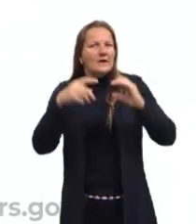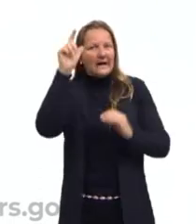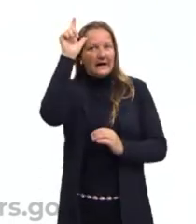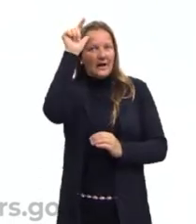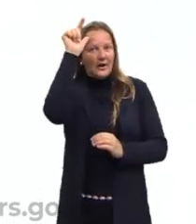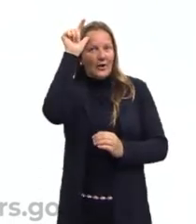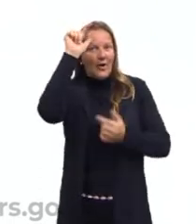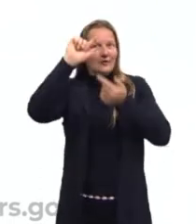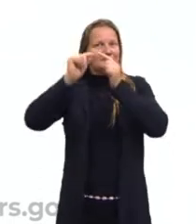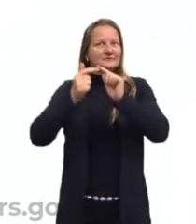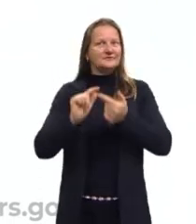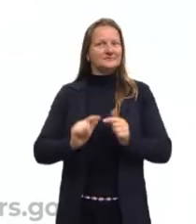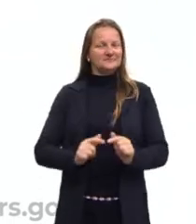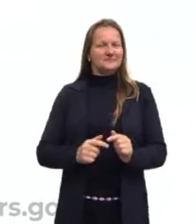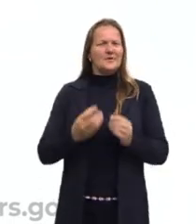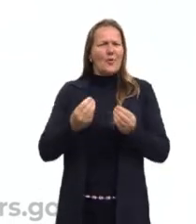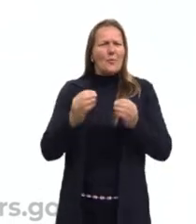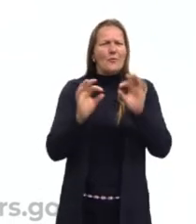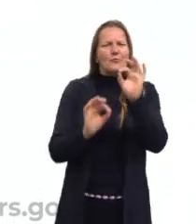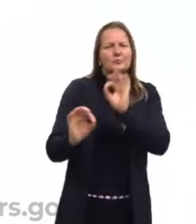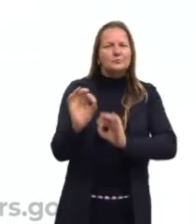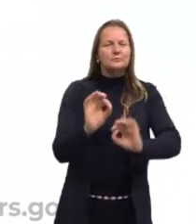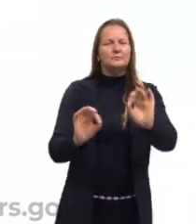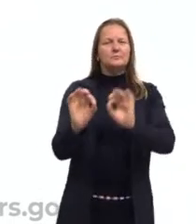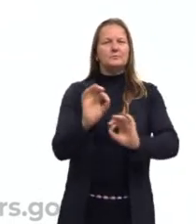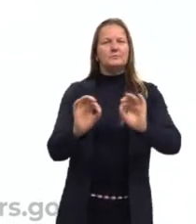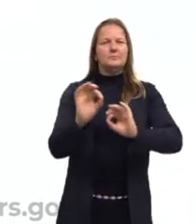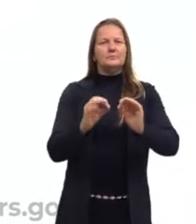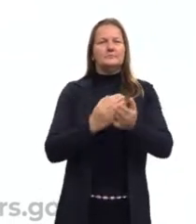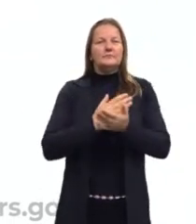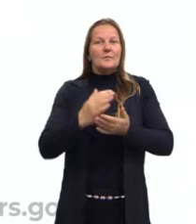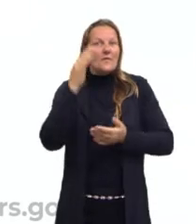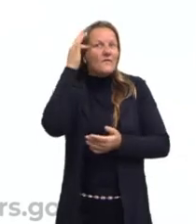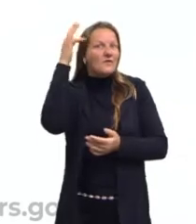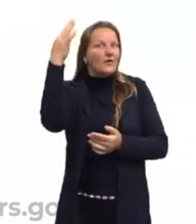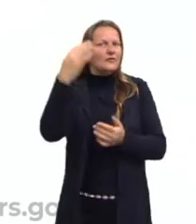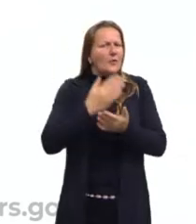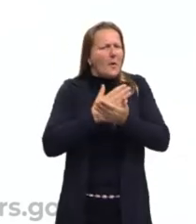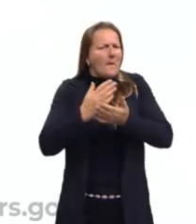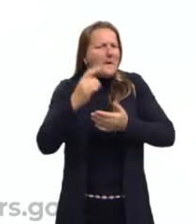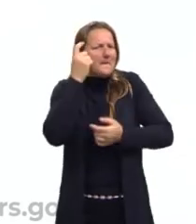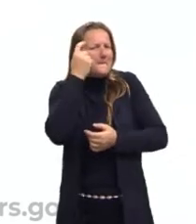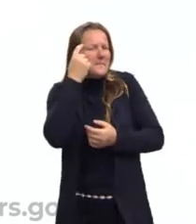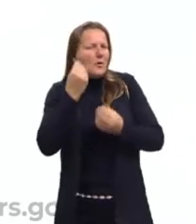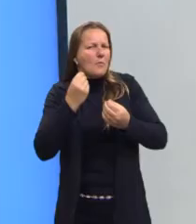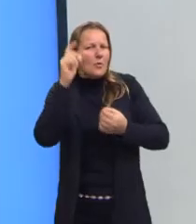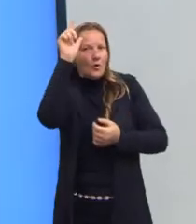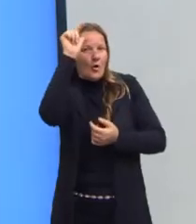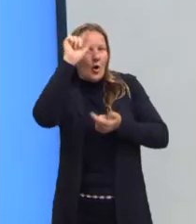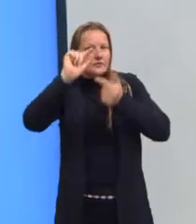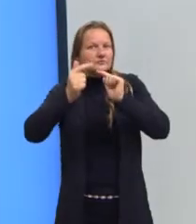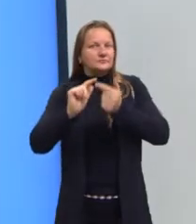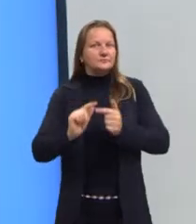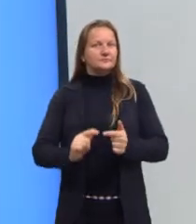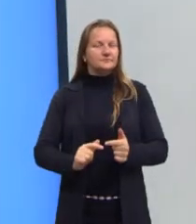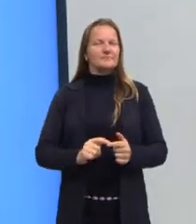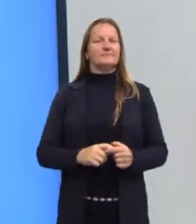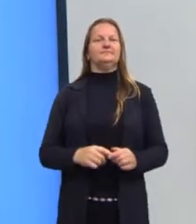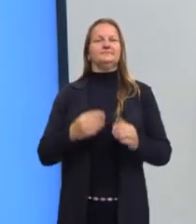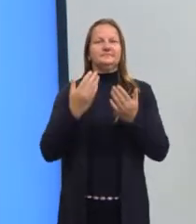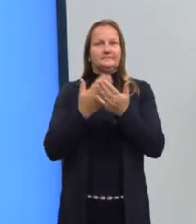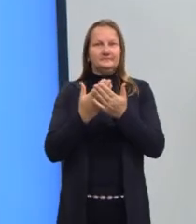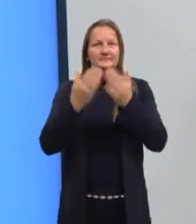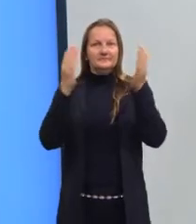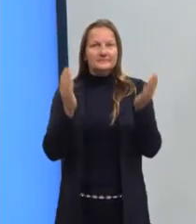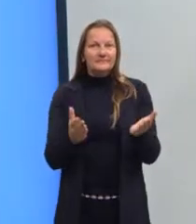a lógica se instituiu, como os primeiros filósofos começam a pensar sobre a lógica. Essas coisas todas veremos na aula